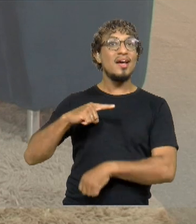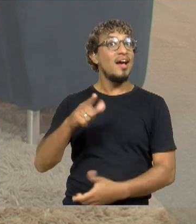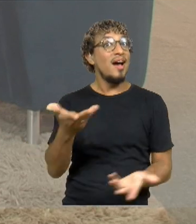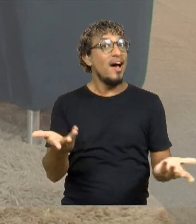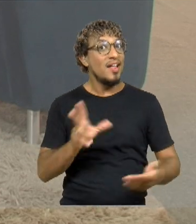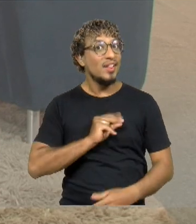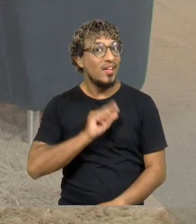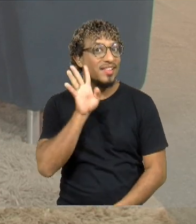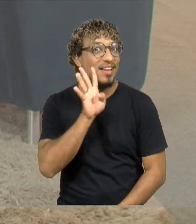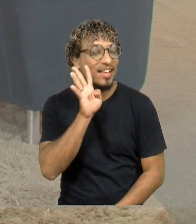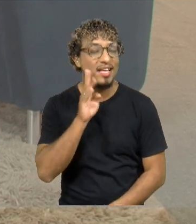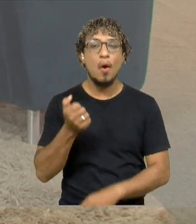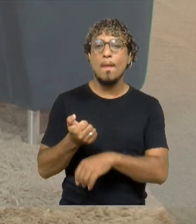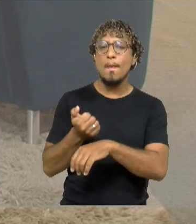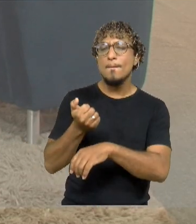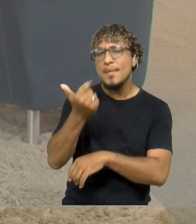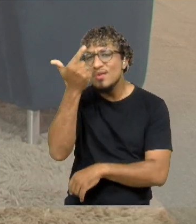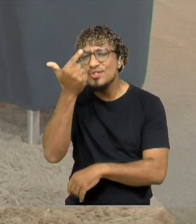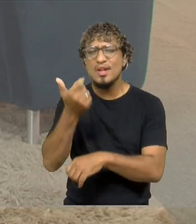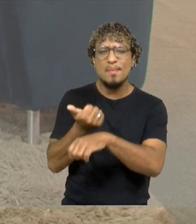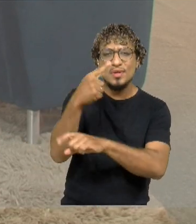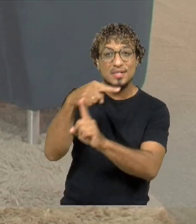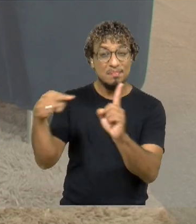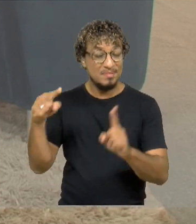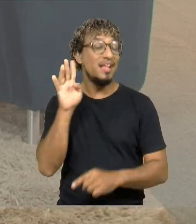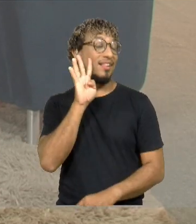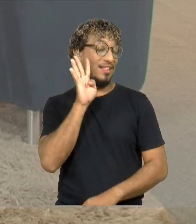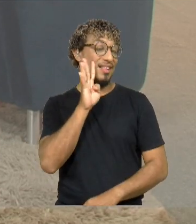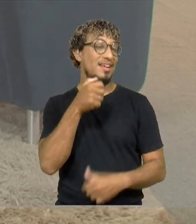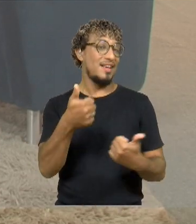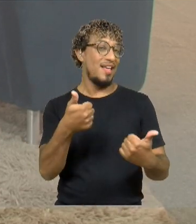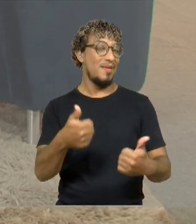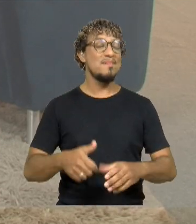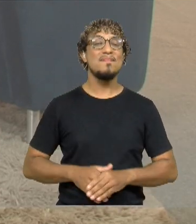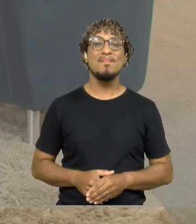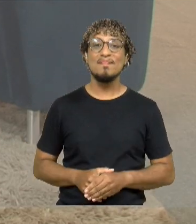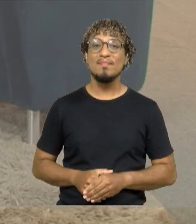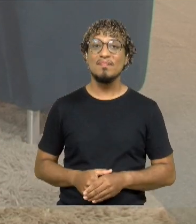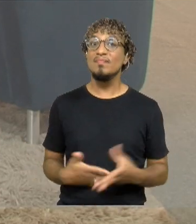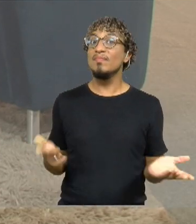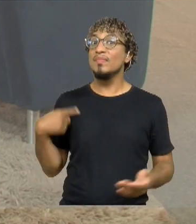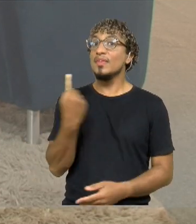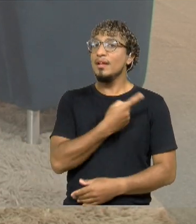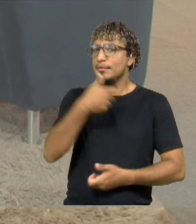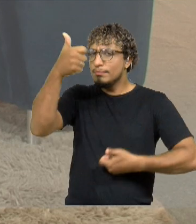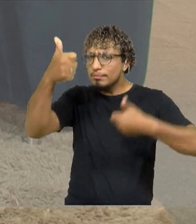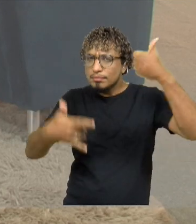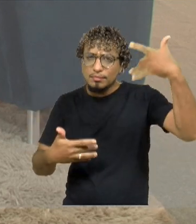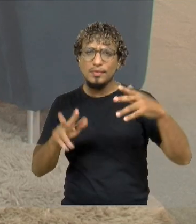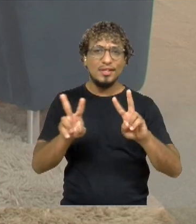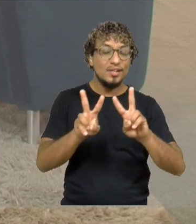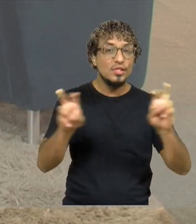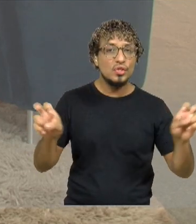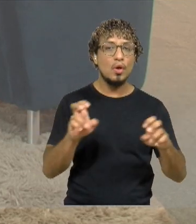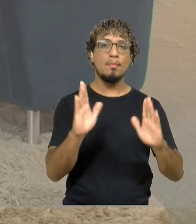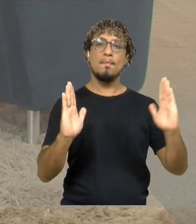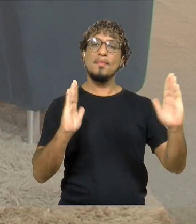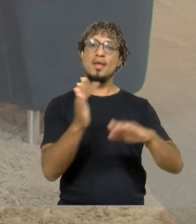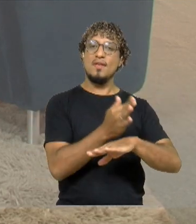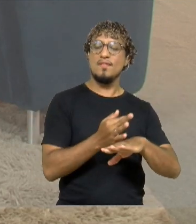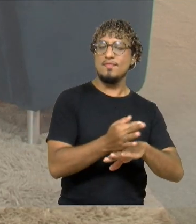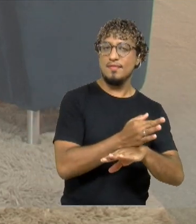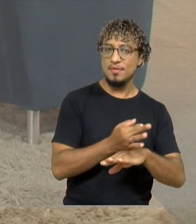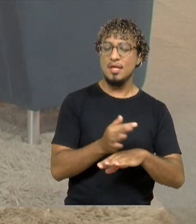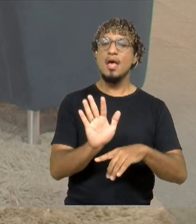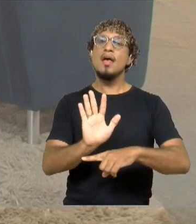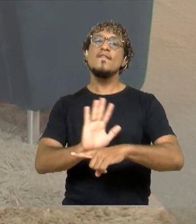de meio-dia, meio-dia e meia, então é bem legal. É bem legal. E aí a gente está falando aqui desse momento, dessa ação nas férias, que são